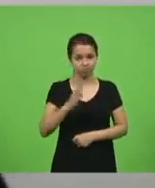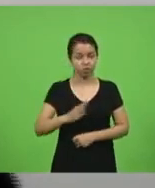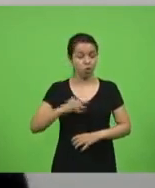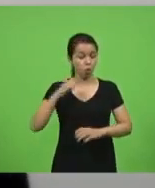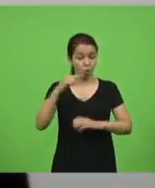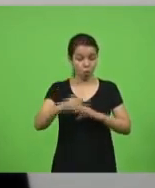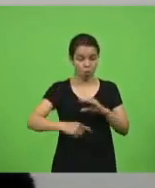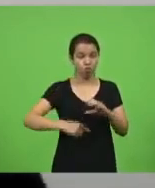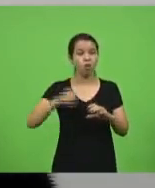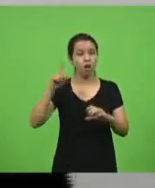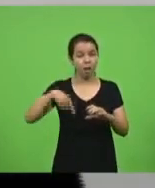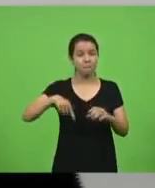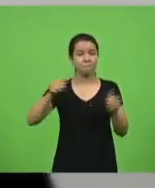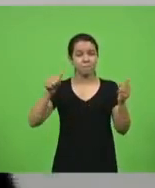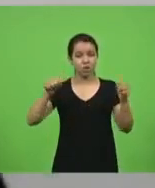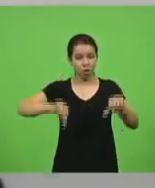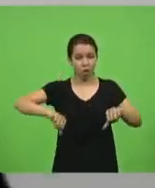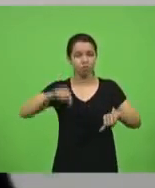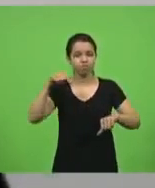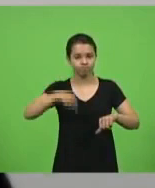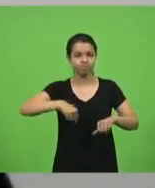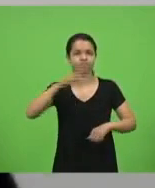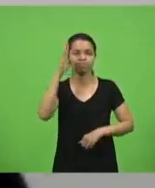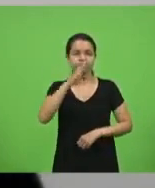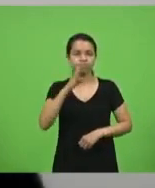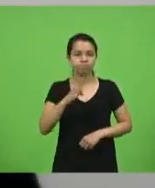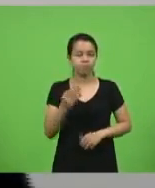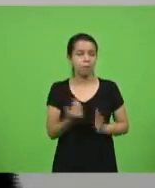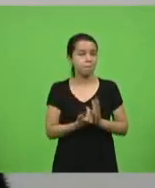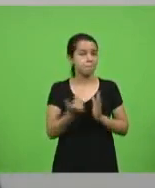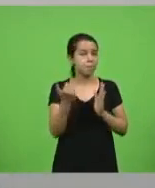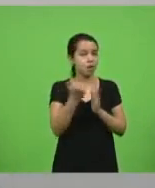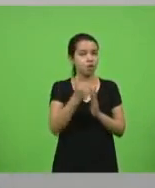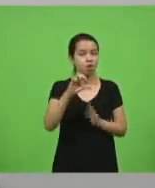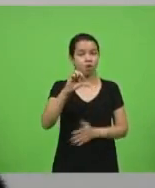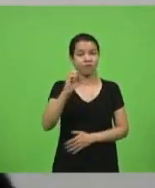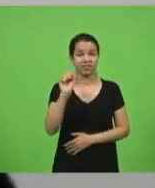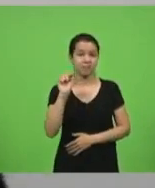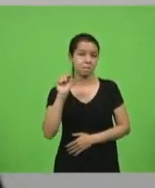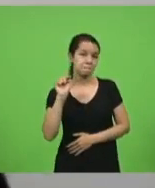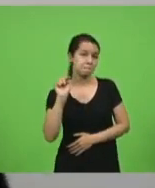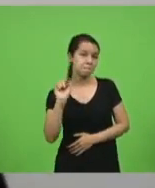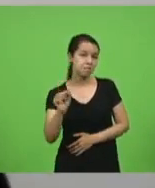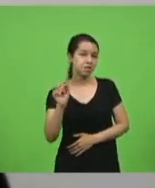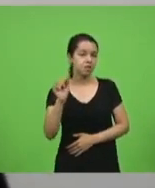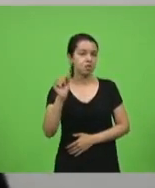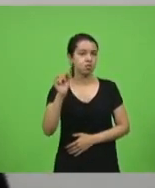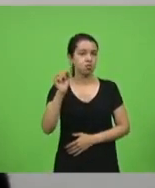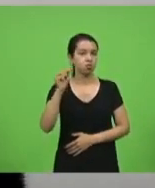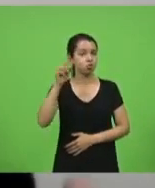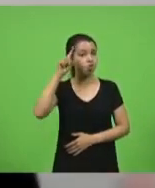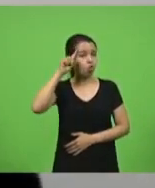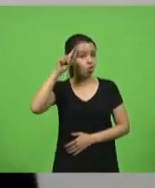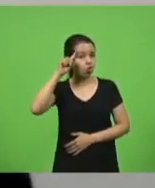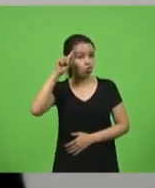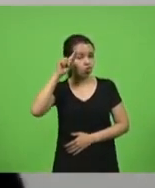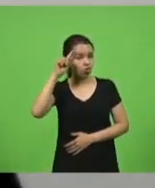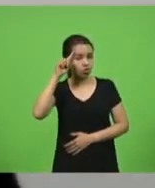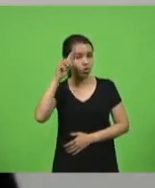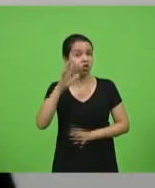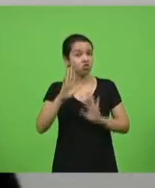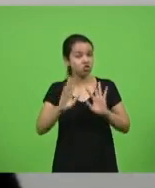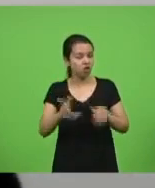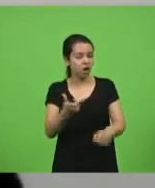Brasil. Nós estamos tendo mais de 90 casos por dia, 90 mil casos por dia daqueles, obviamente, testados